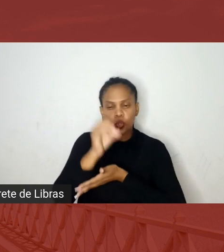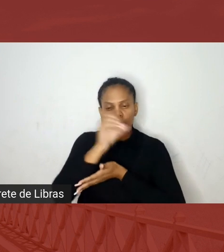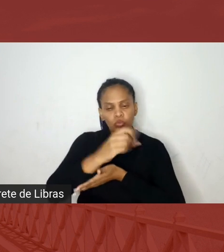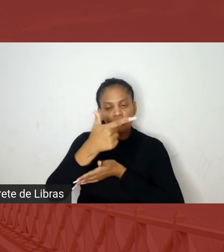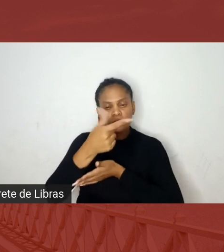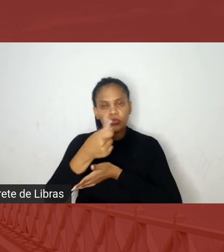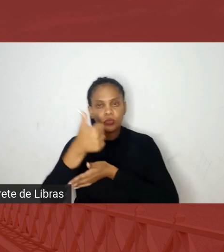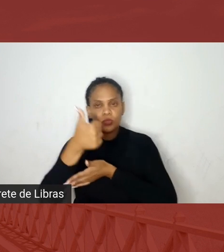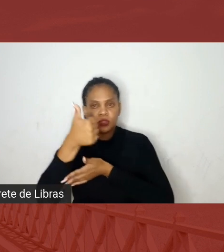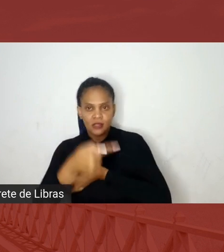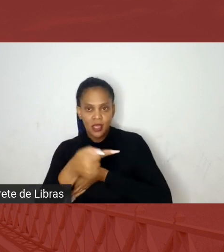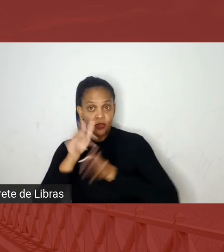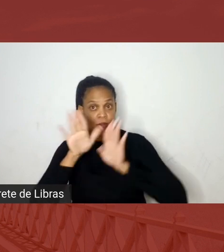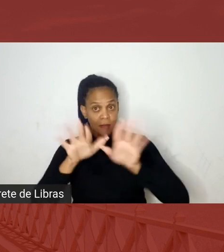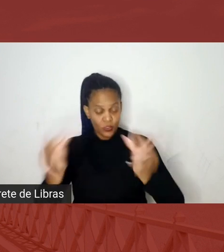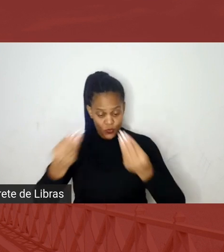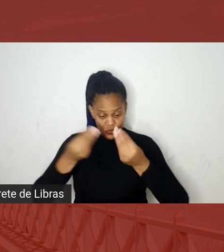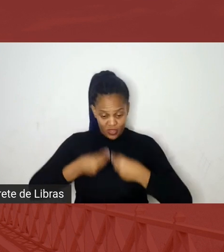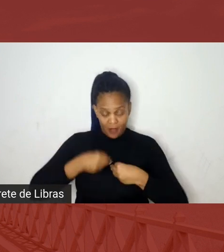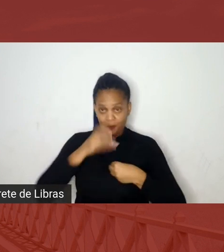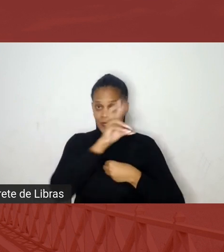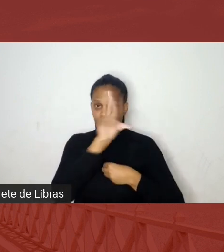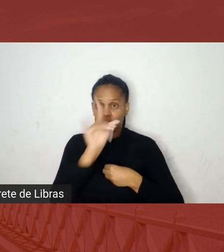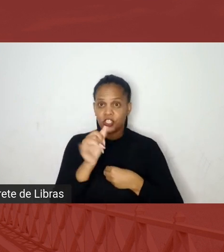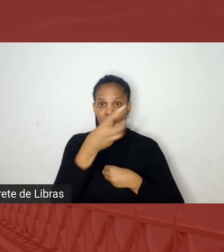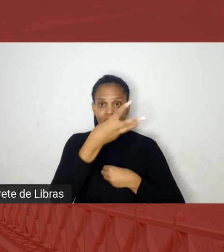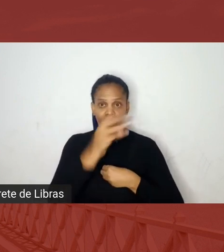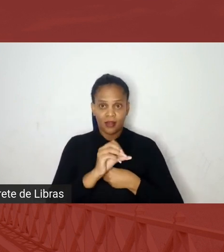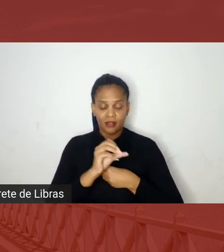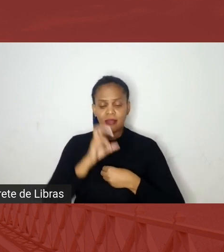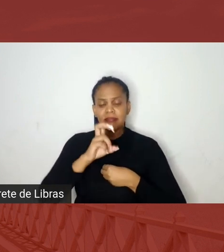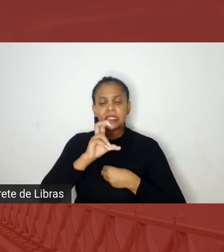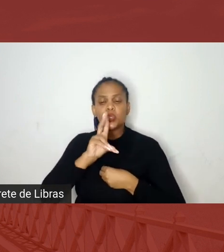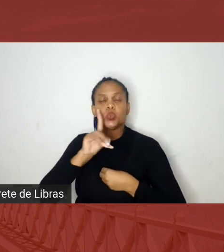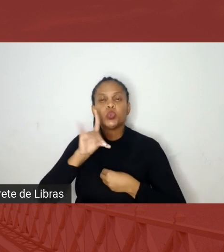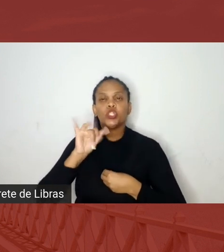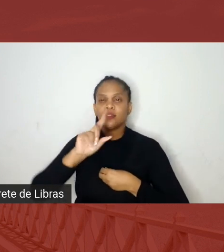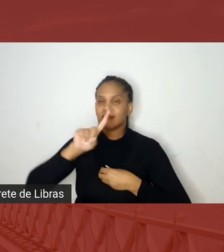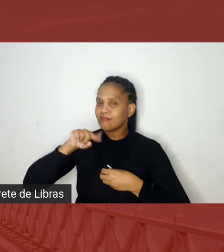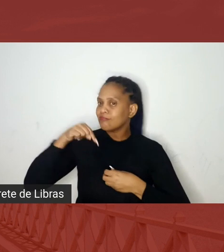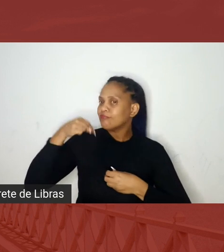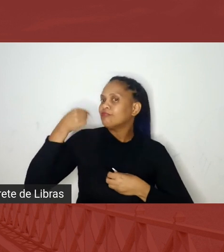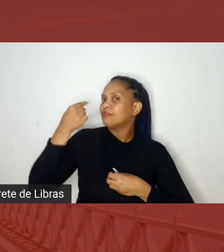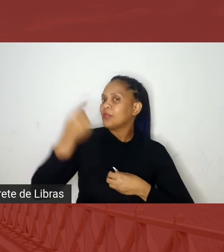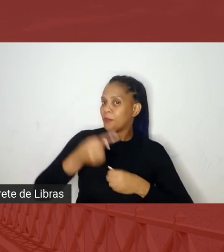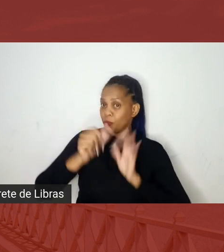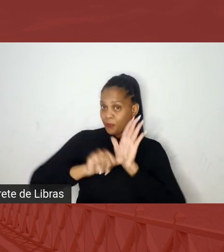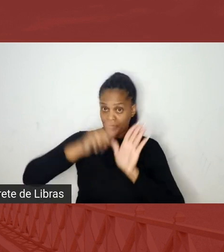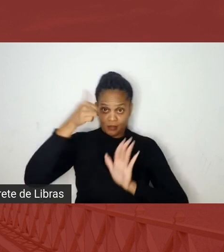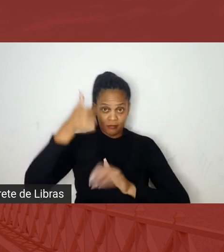mas foi nos entregue dia 30 de outubro, cinco dias após, em uma primeira conferência,